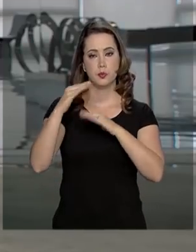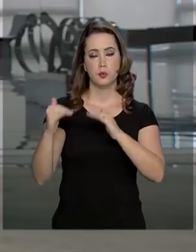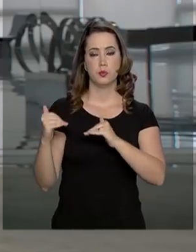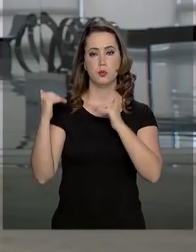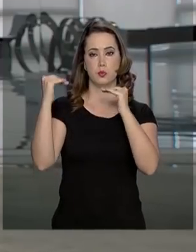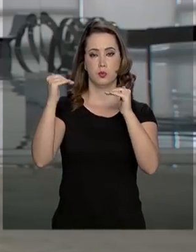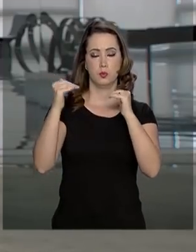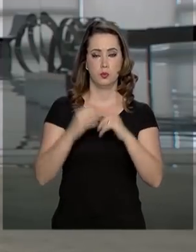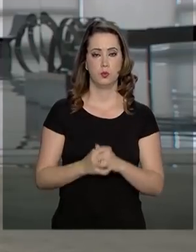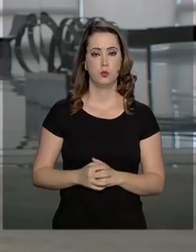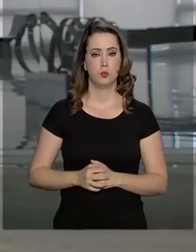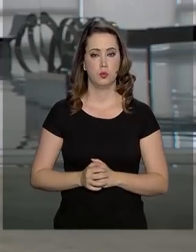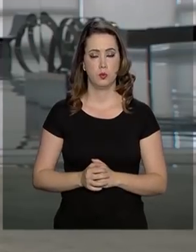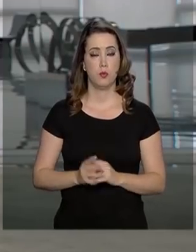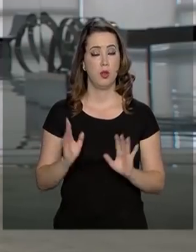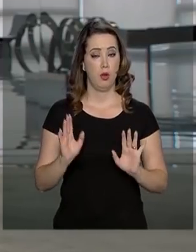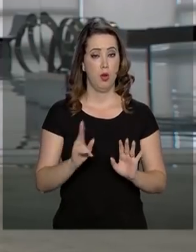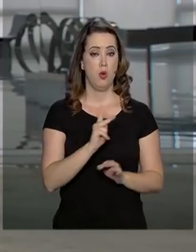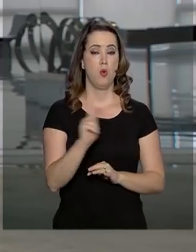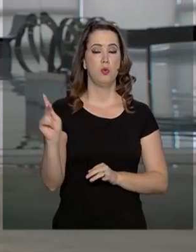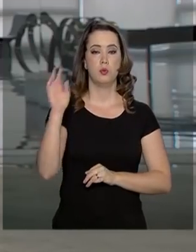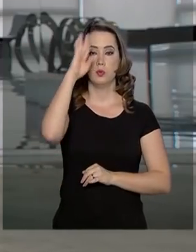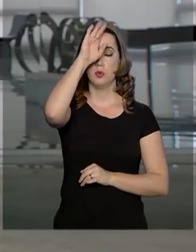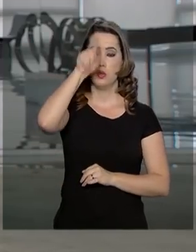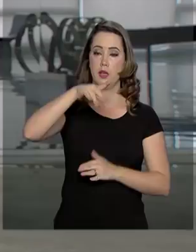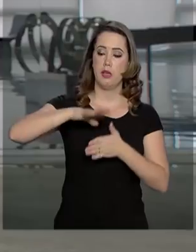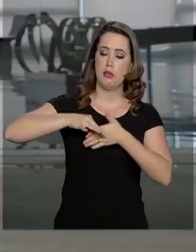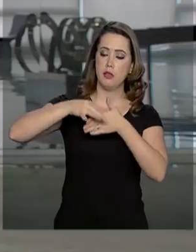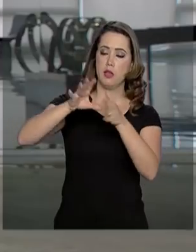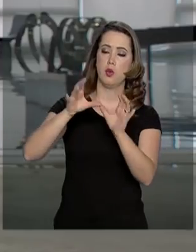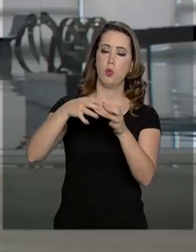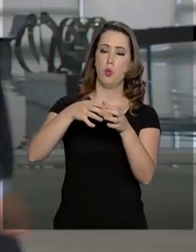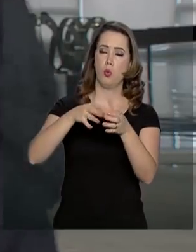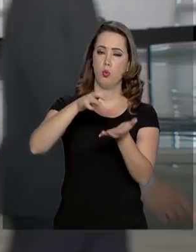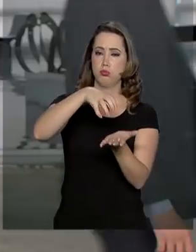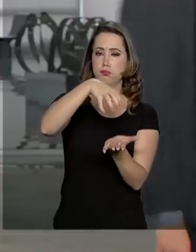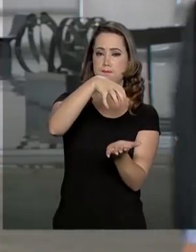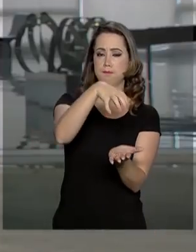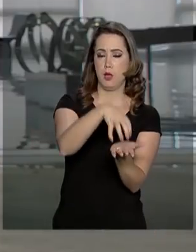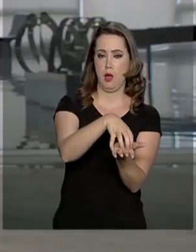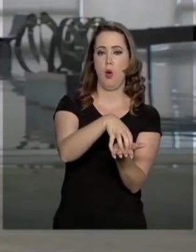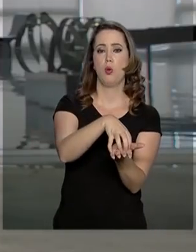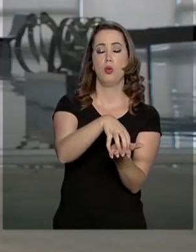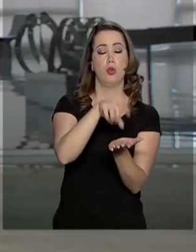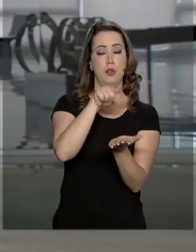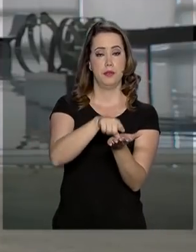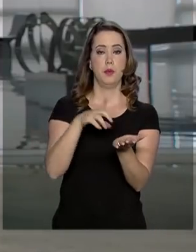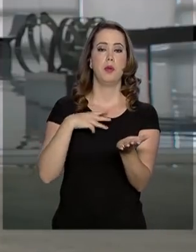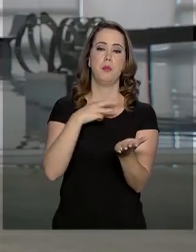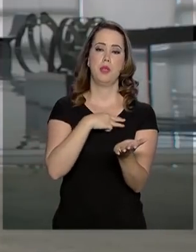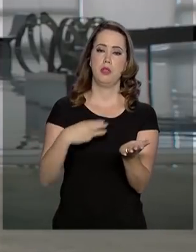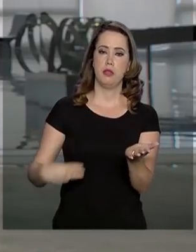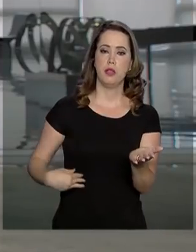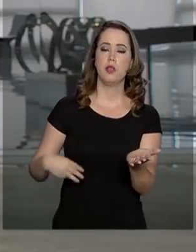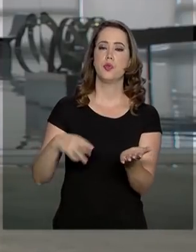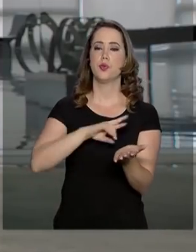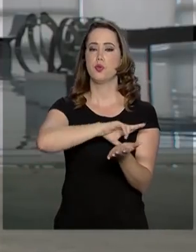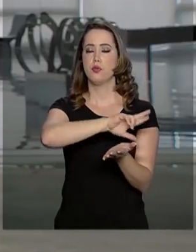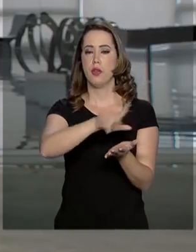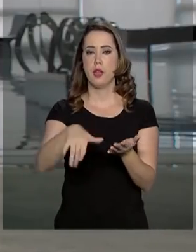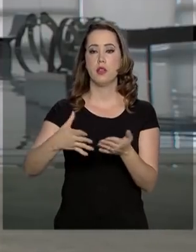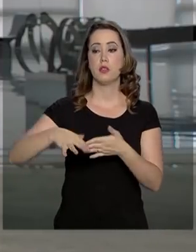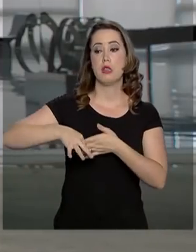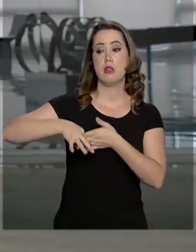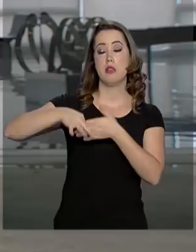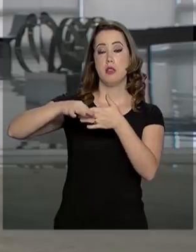democrático. O presidente é quem preside esse órgão, que conta também com ministros de Estado, comandantes das Forças Armadas e os